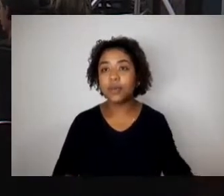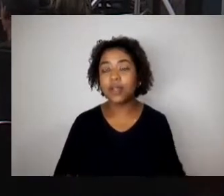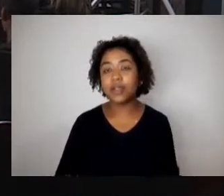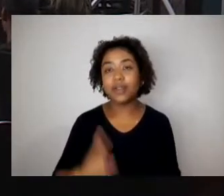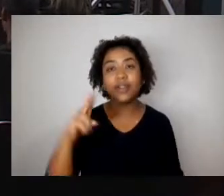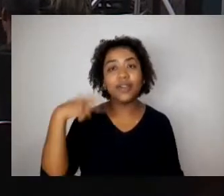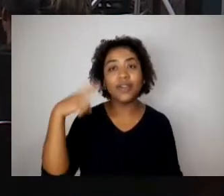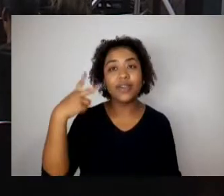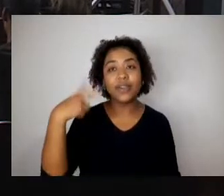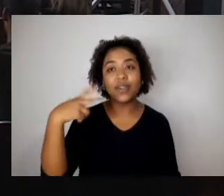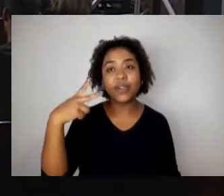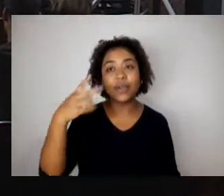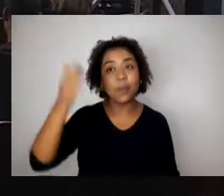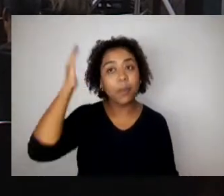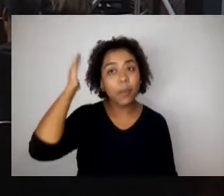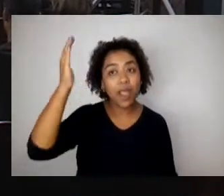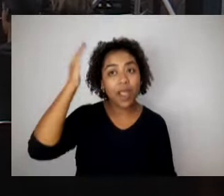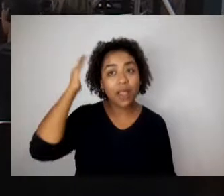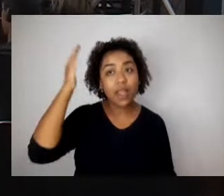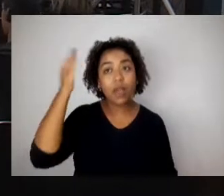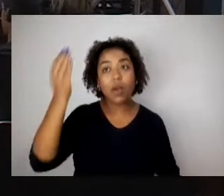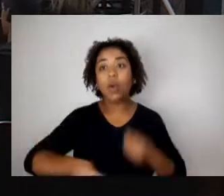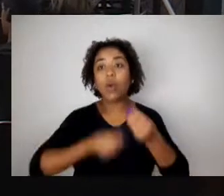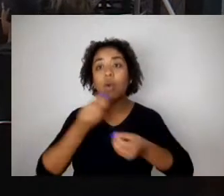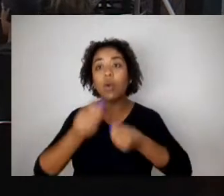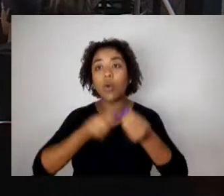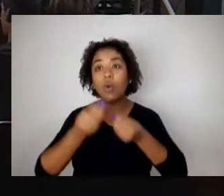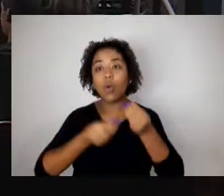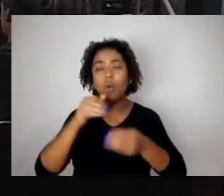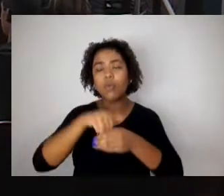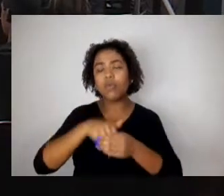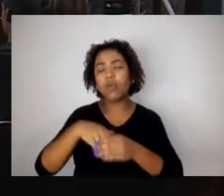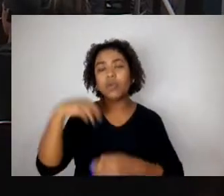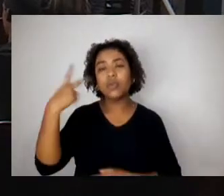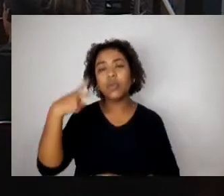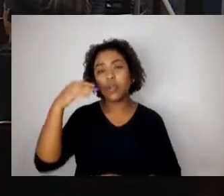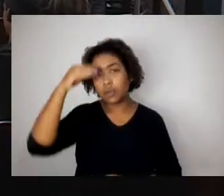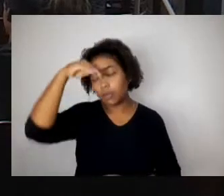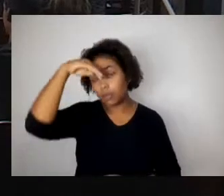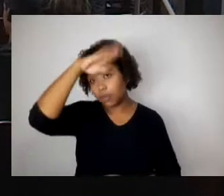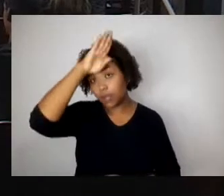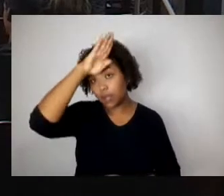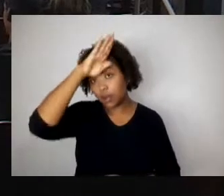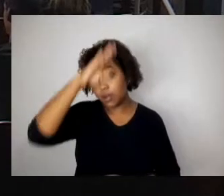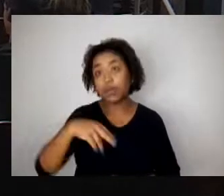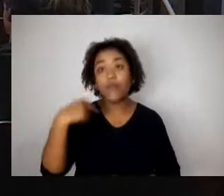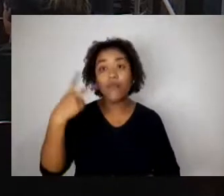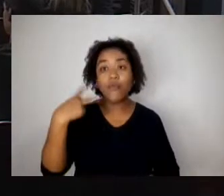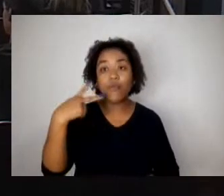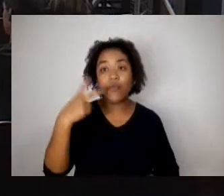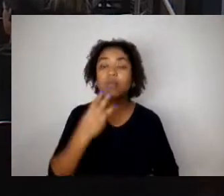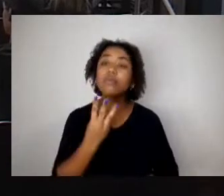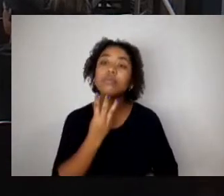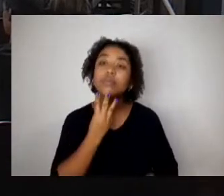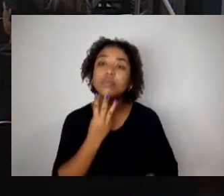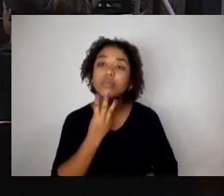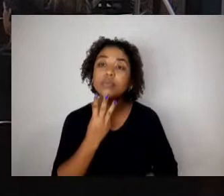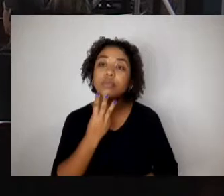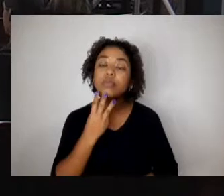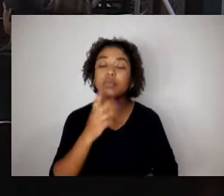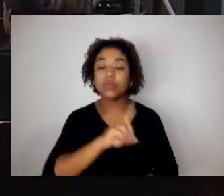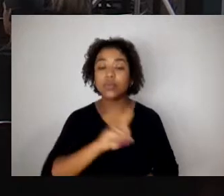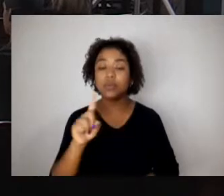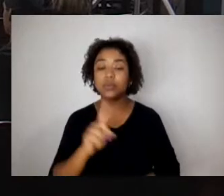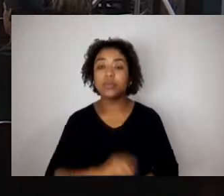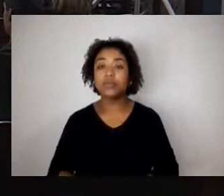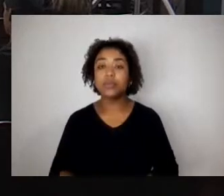senhor presidente Como voto, vereador Marlos Queira Como voto, vereador Maurício Delgado Contrário, senhor presidente Como voto, vereador Nilton